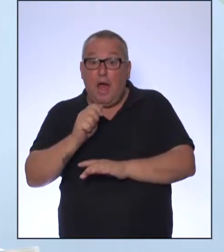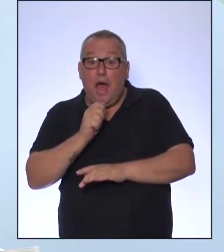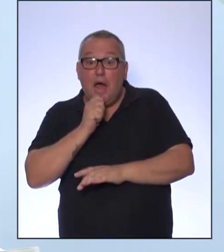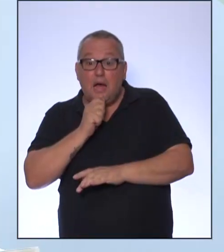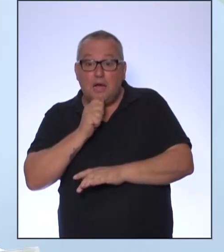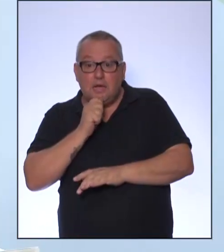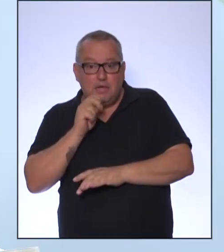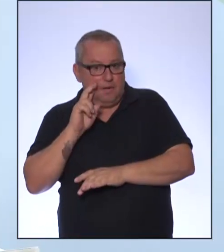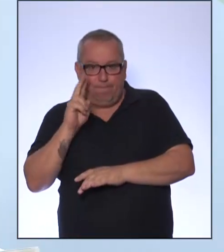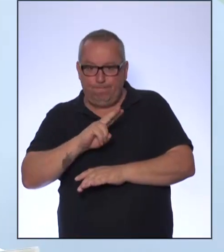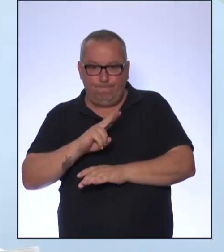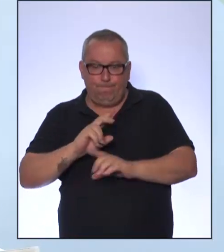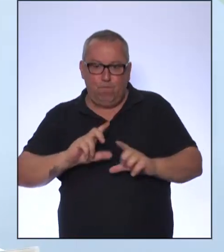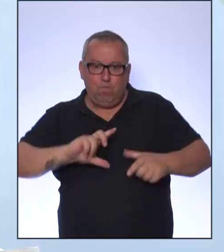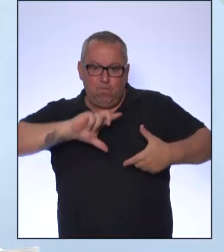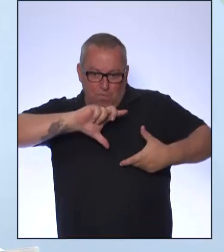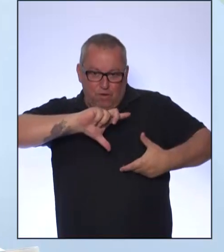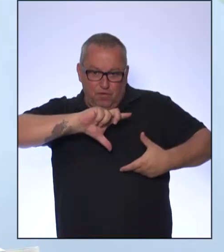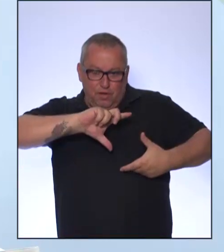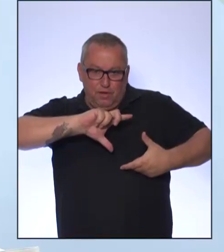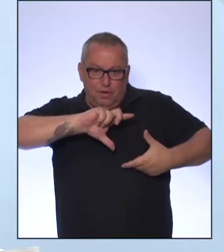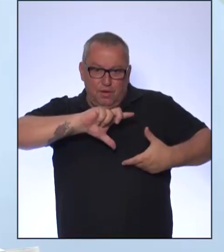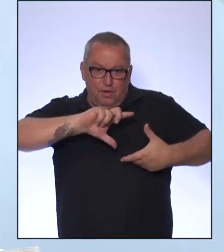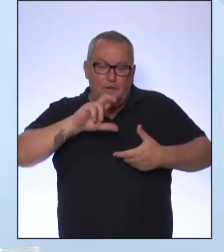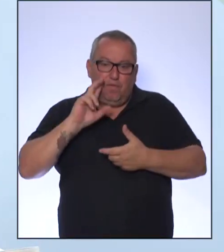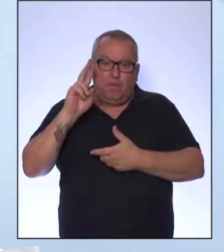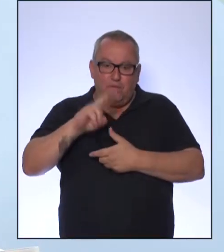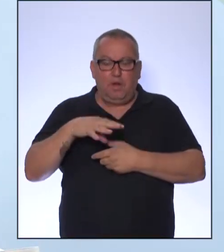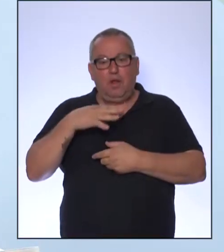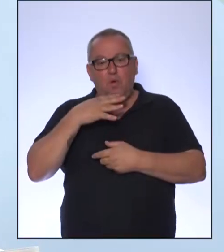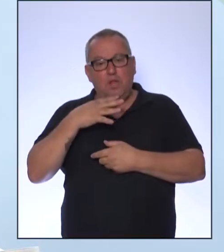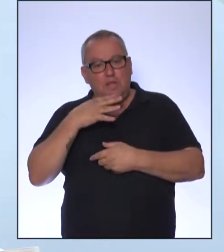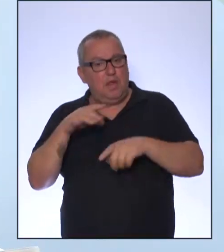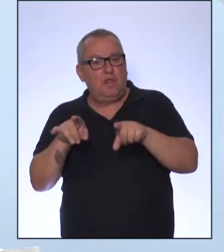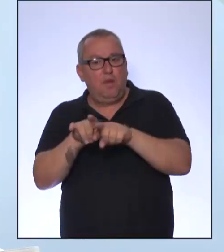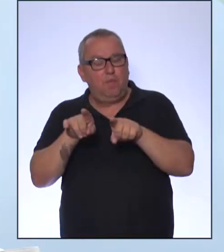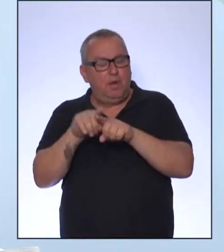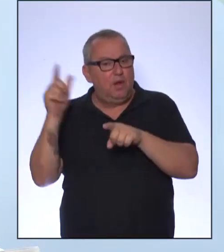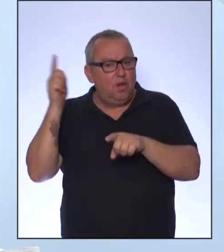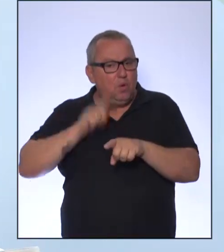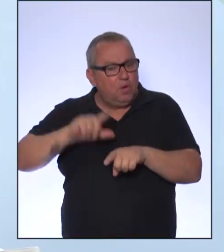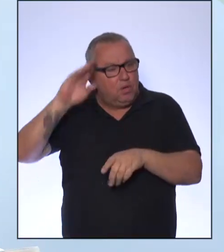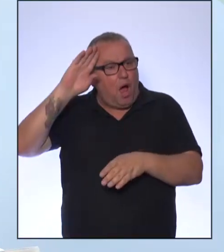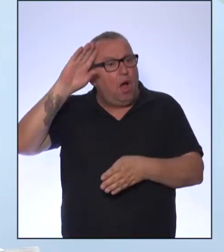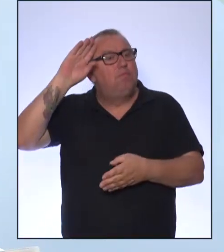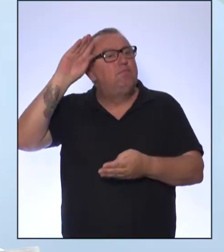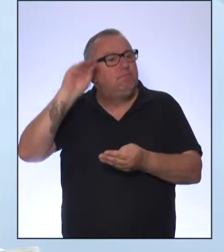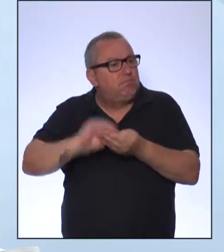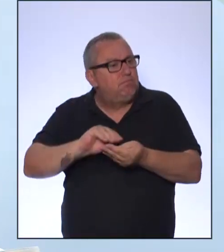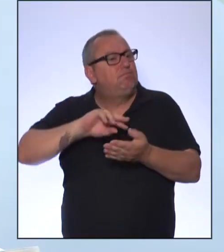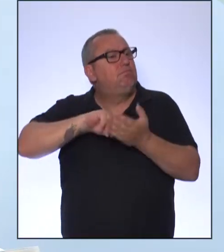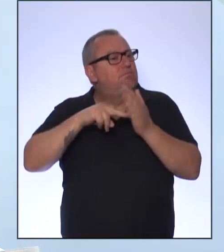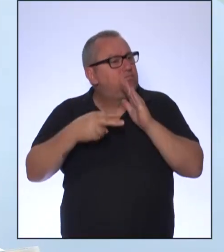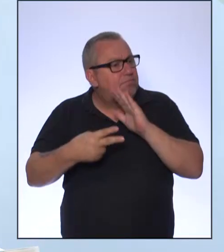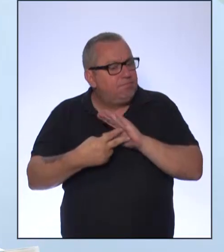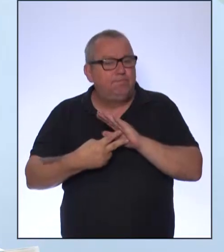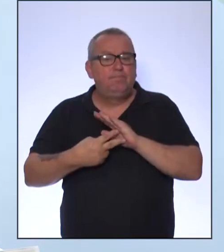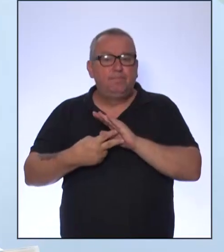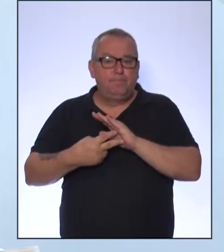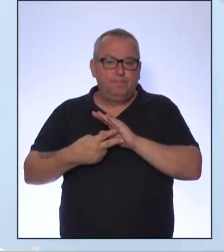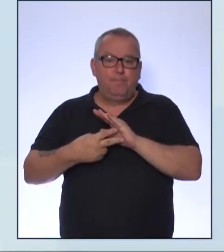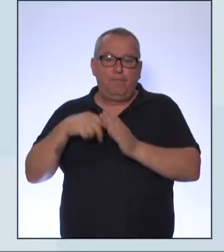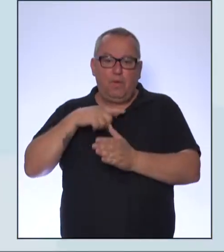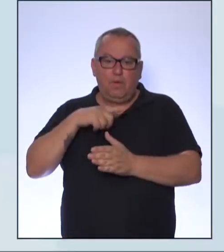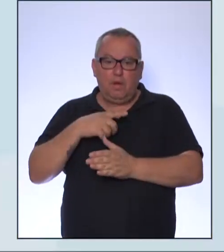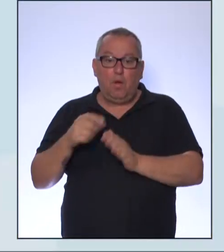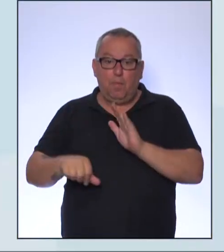é uma excelente oportunidade para conhecê-las também e entender um pouquinho do seu significado. Então, nós temos uma